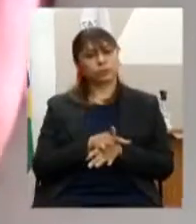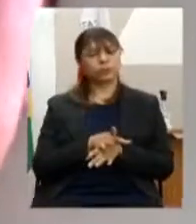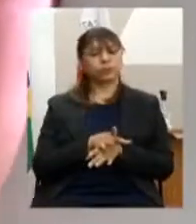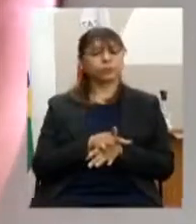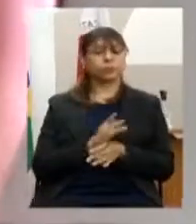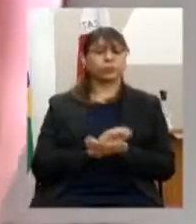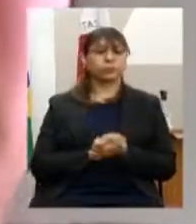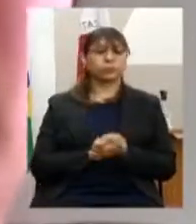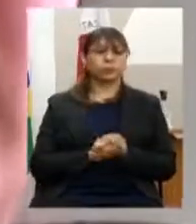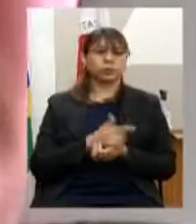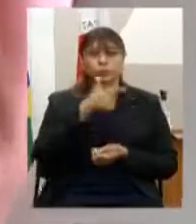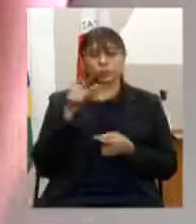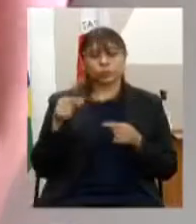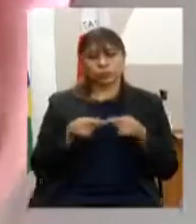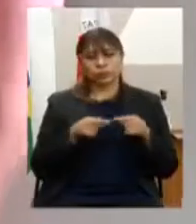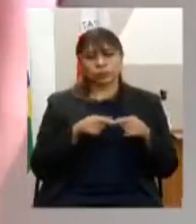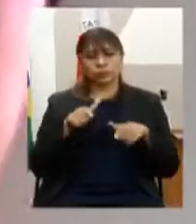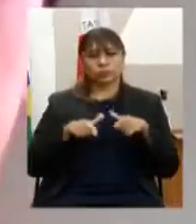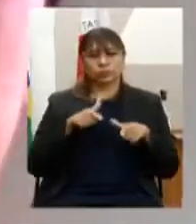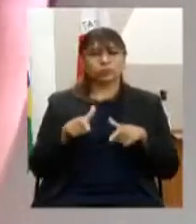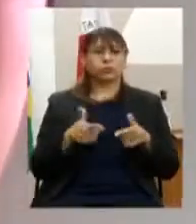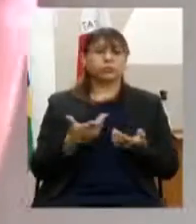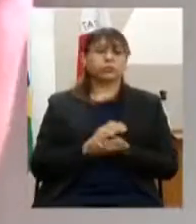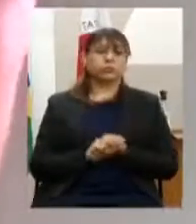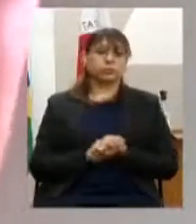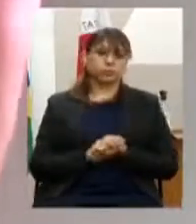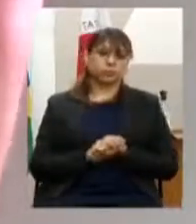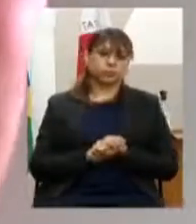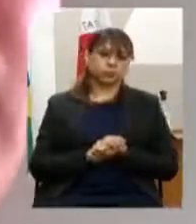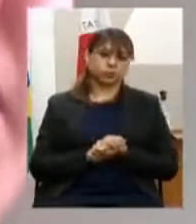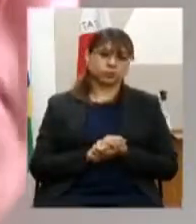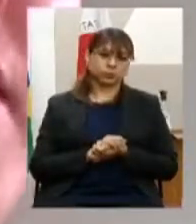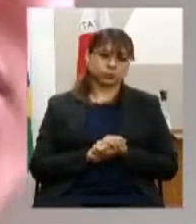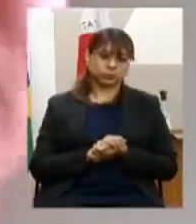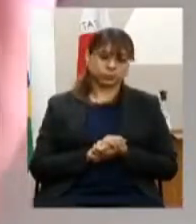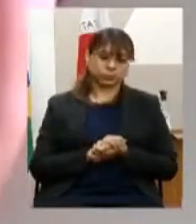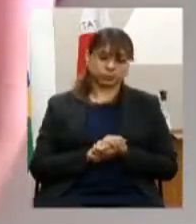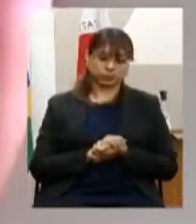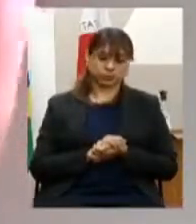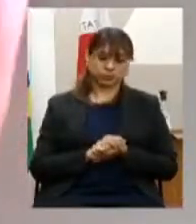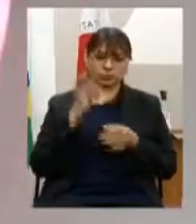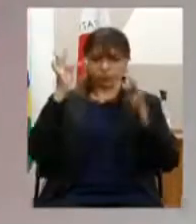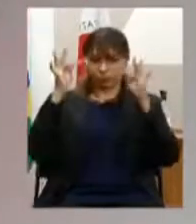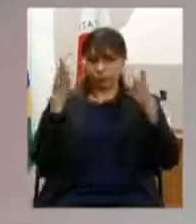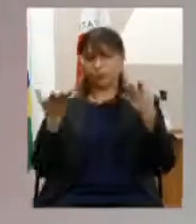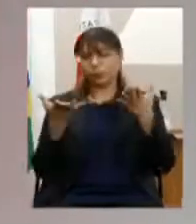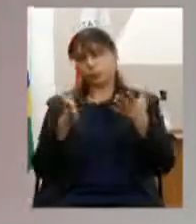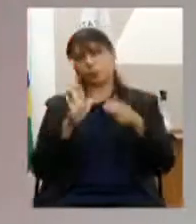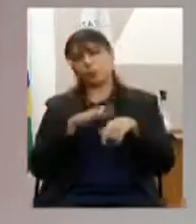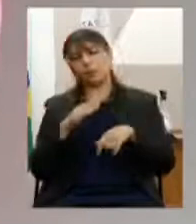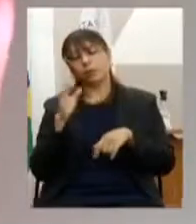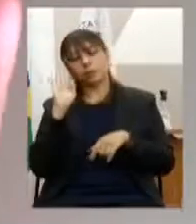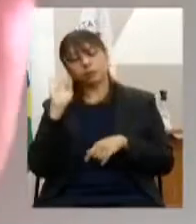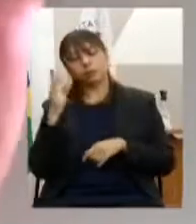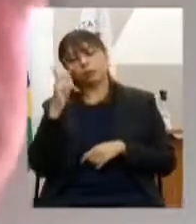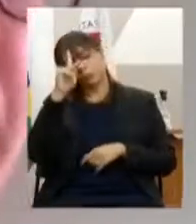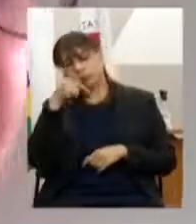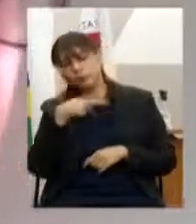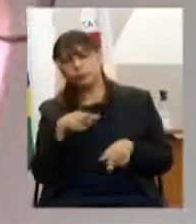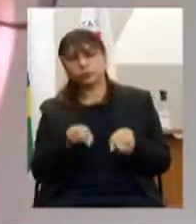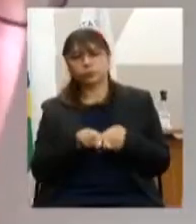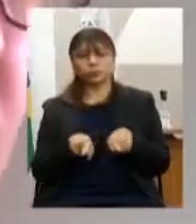e serviços resenciais terapêuticos porque ele tem um caráter mais de autonomia e mais de uma